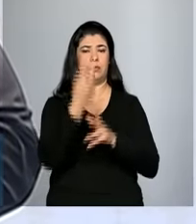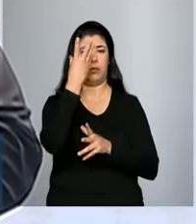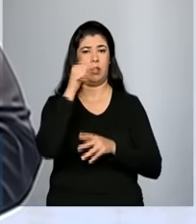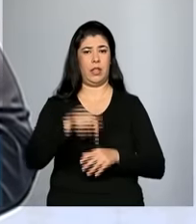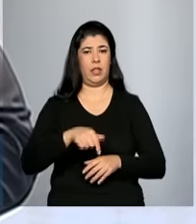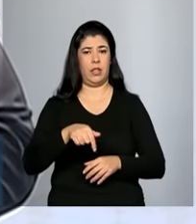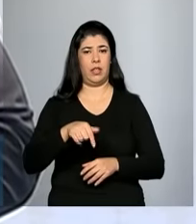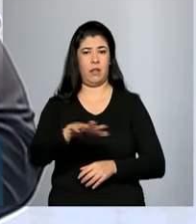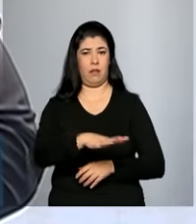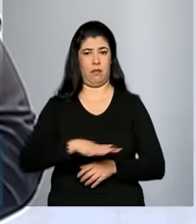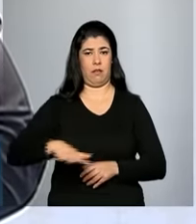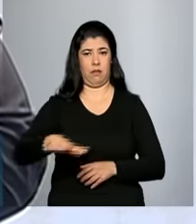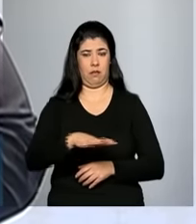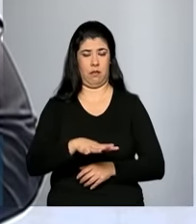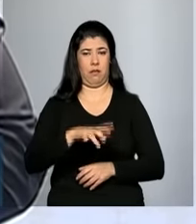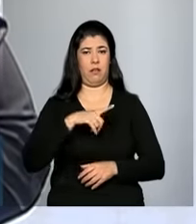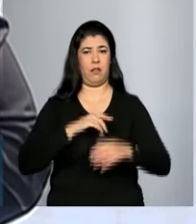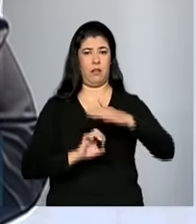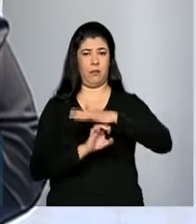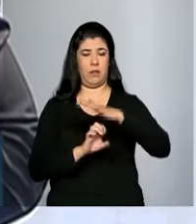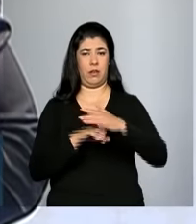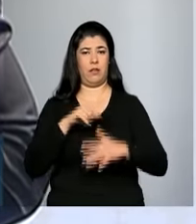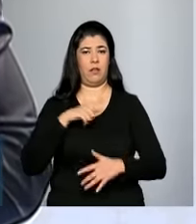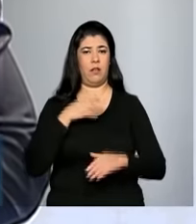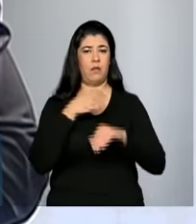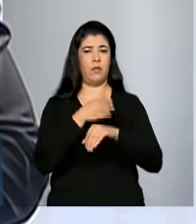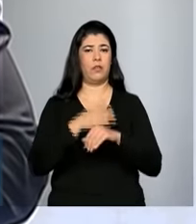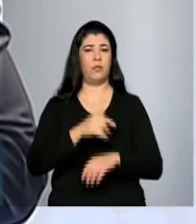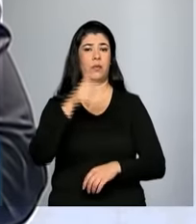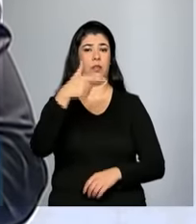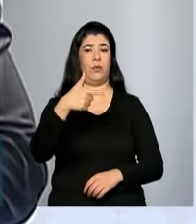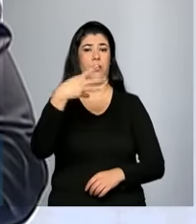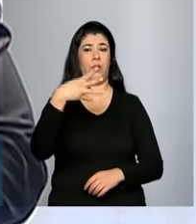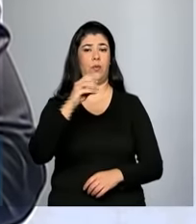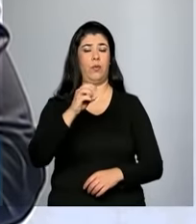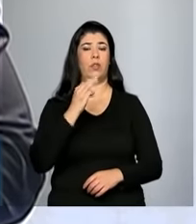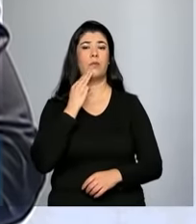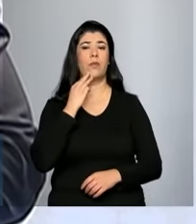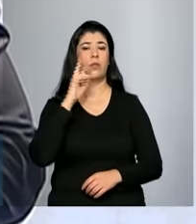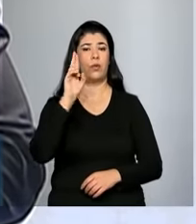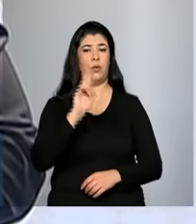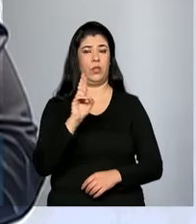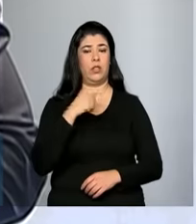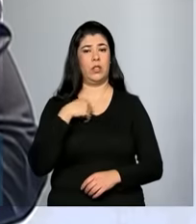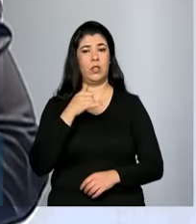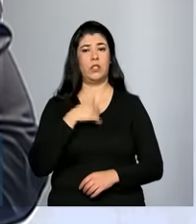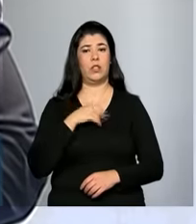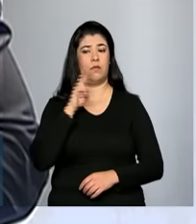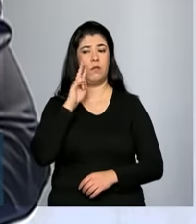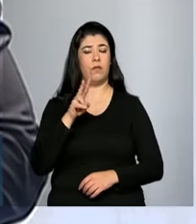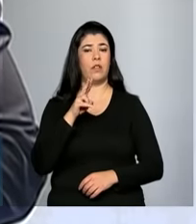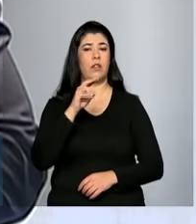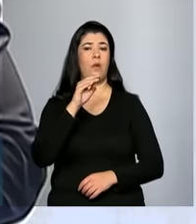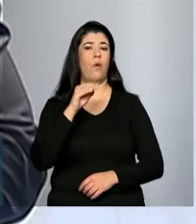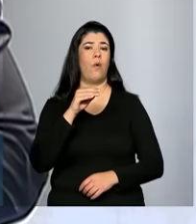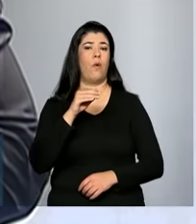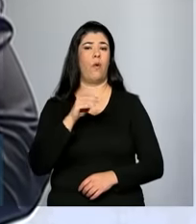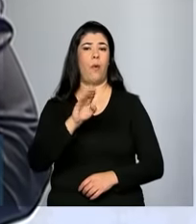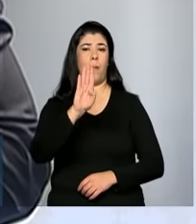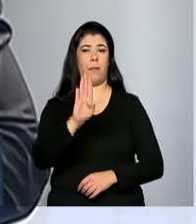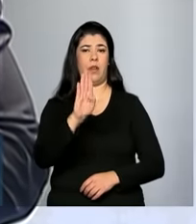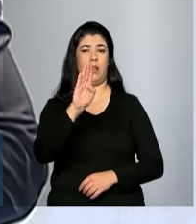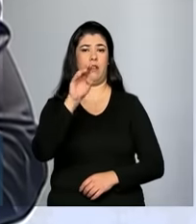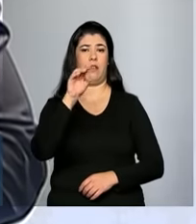teve um custo aproximado de 240 milhões de reais. Até vou colar aqui quanto que o BNDES ajudou.